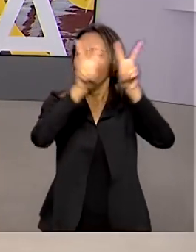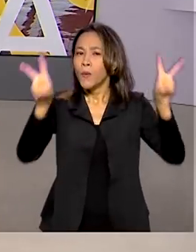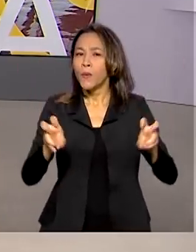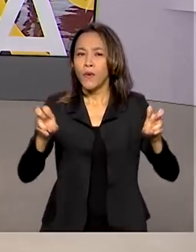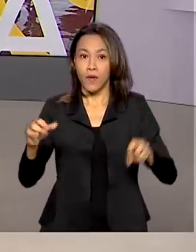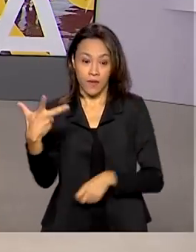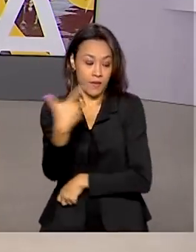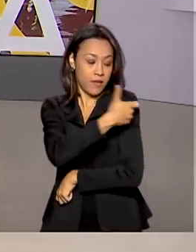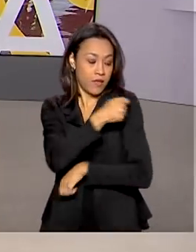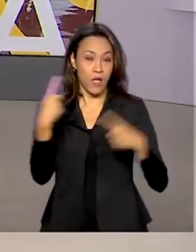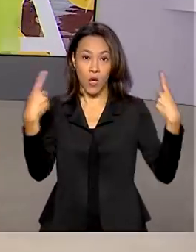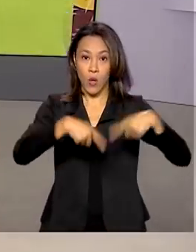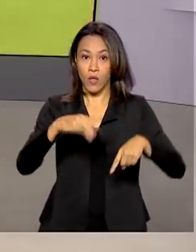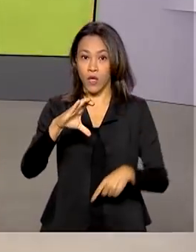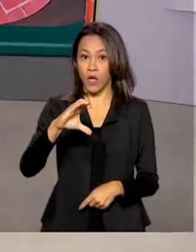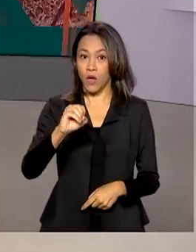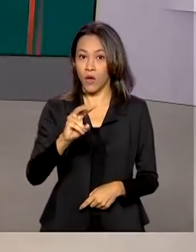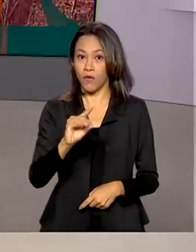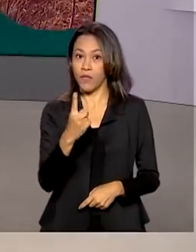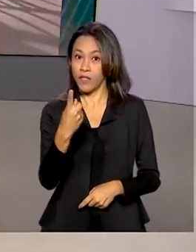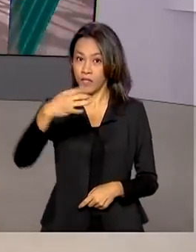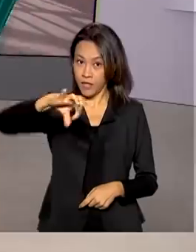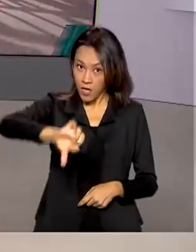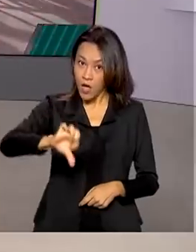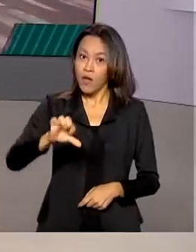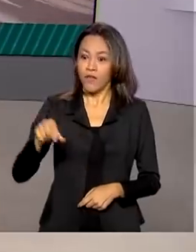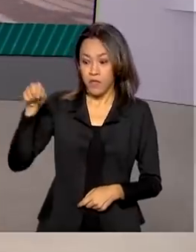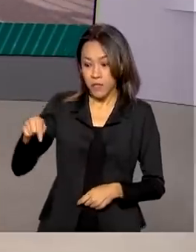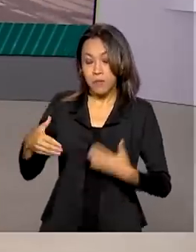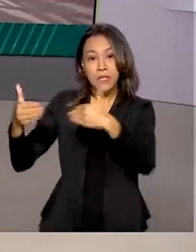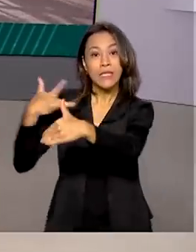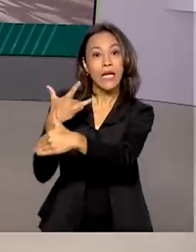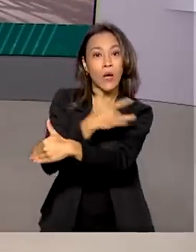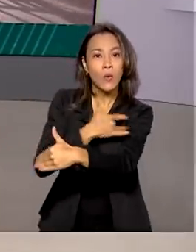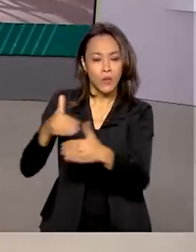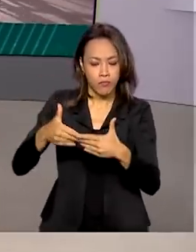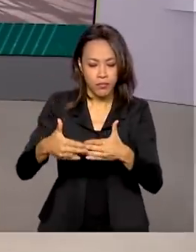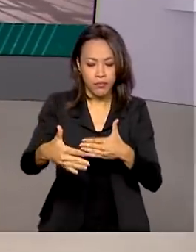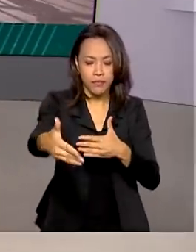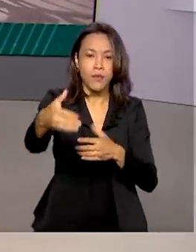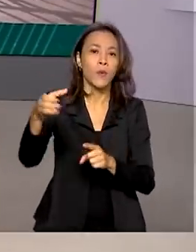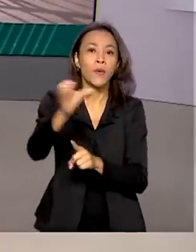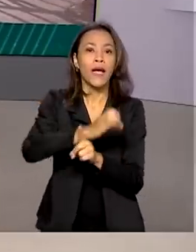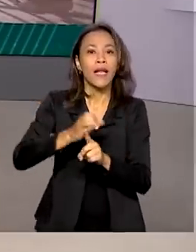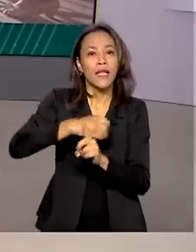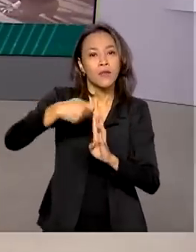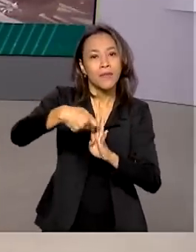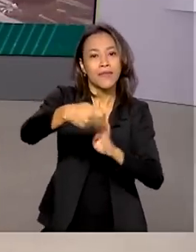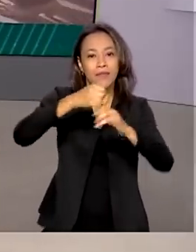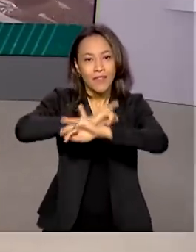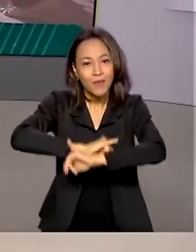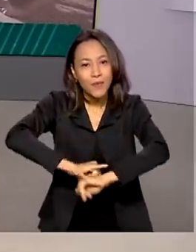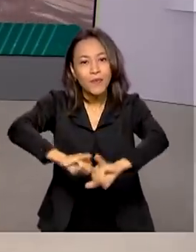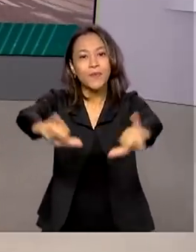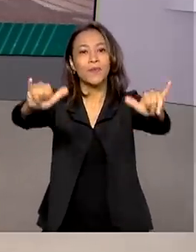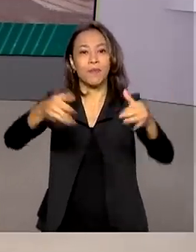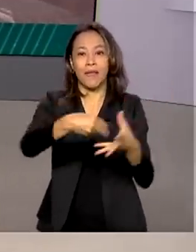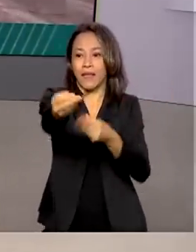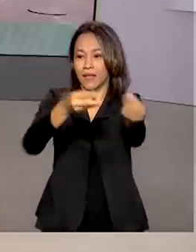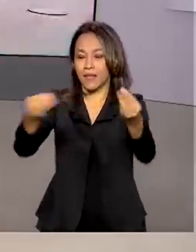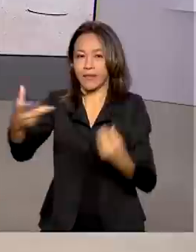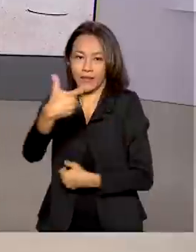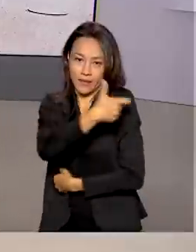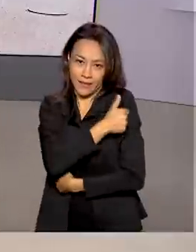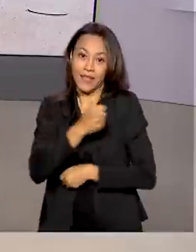contra a Covid-19. O Ministério da Saúde divulgou o calendário de entrega das doses pelos laboratórios. Quem explica para a gente é o